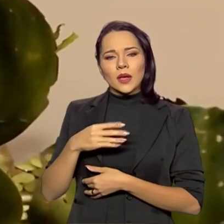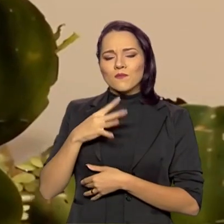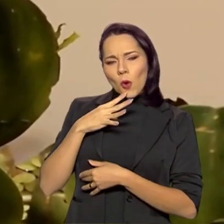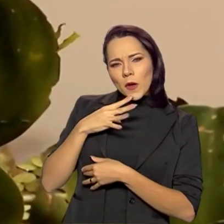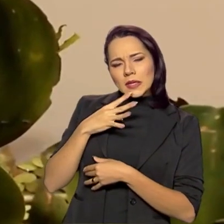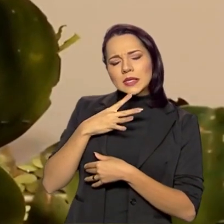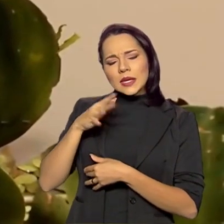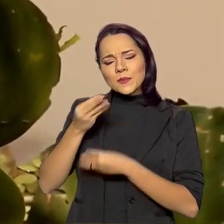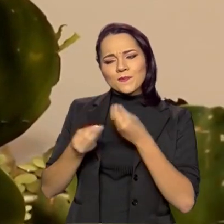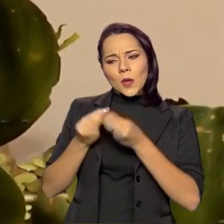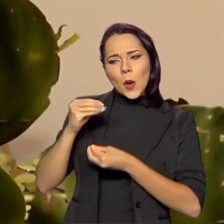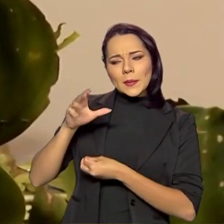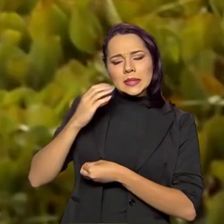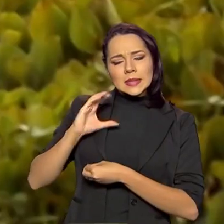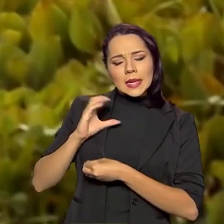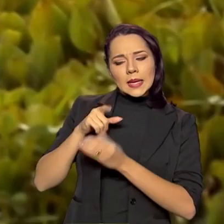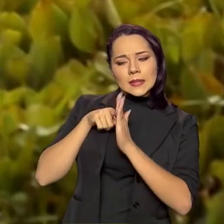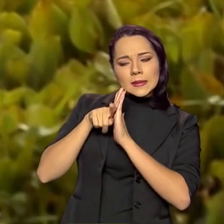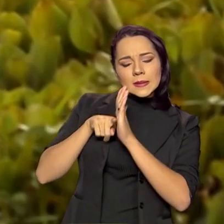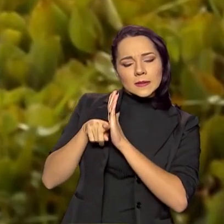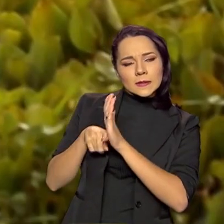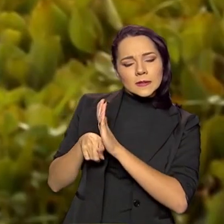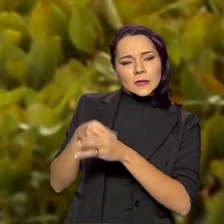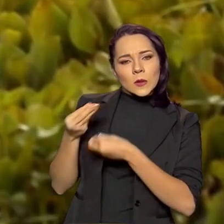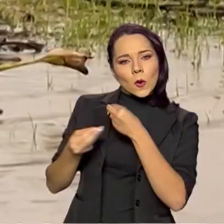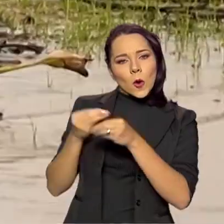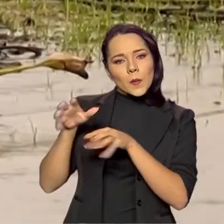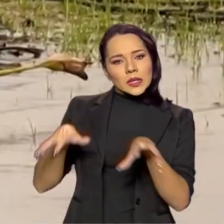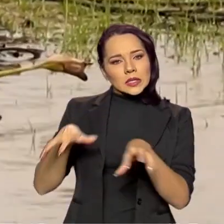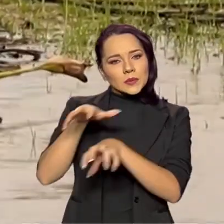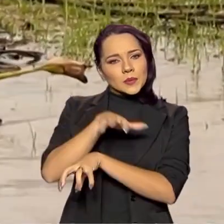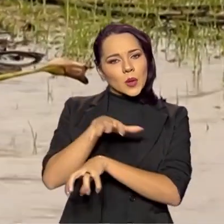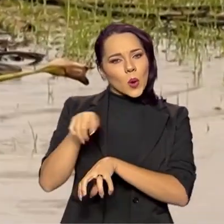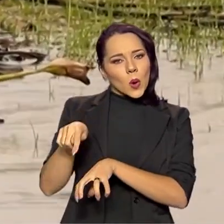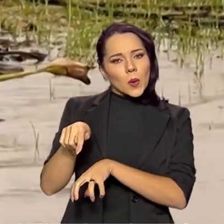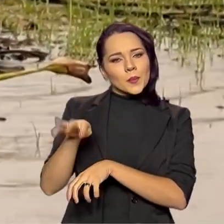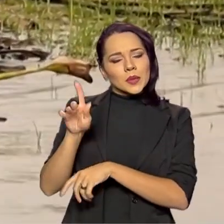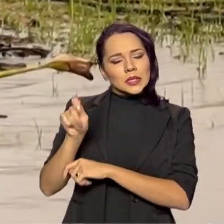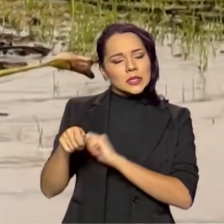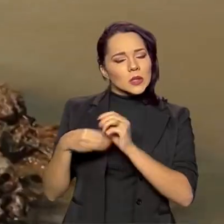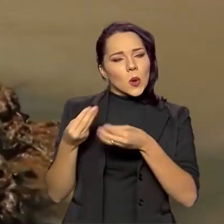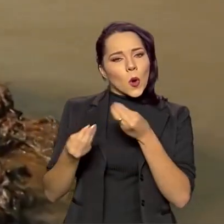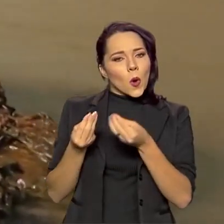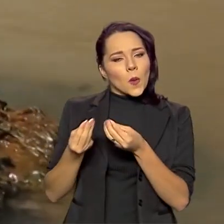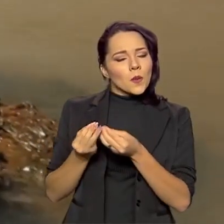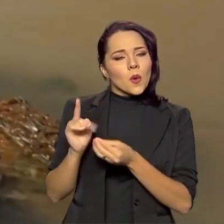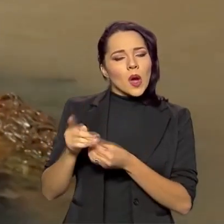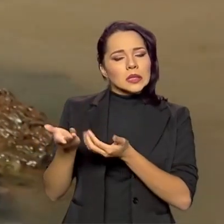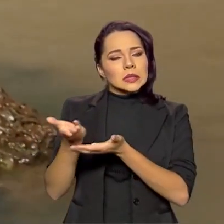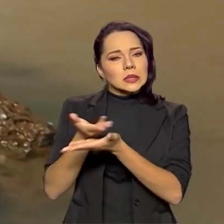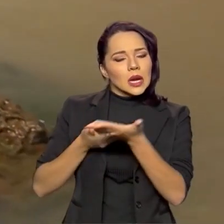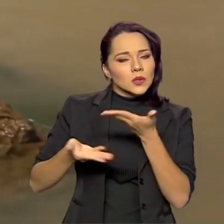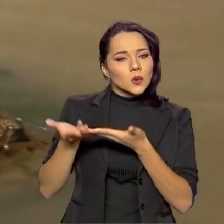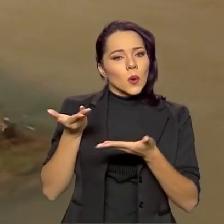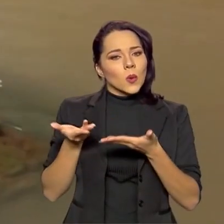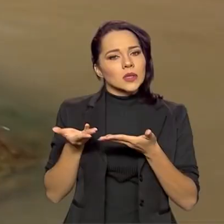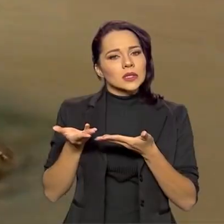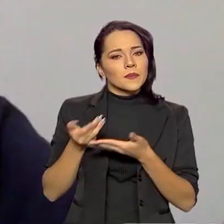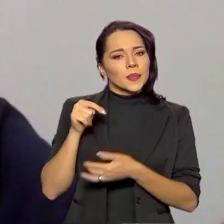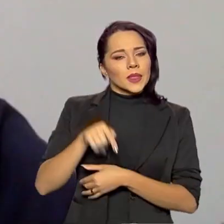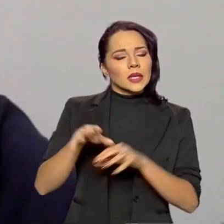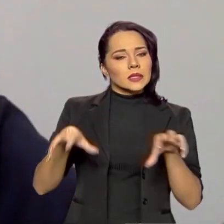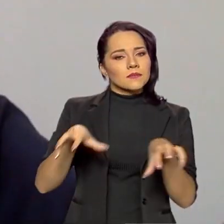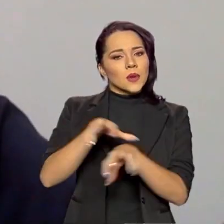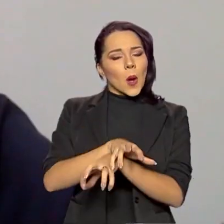cientificamente como esses biomas funcionam, quais são as interações desses